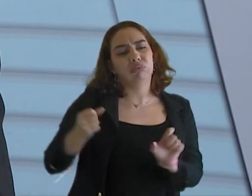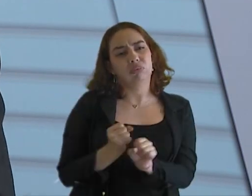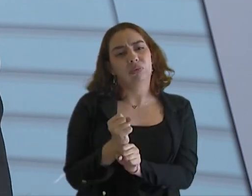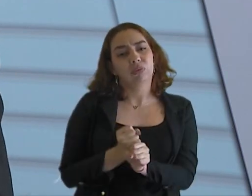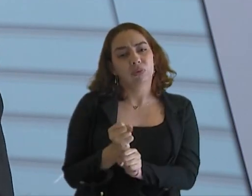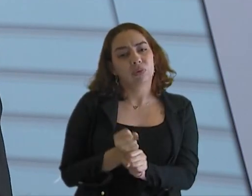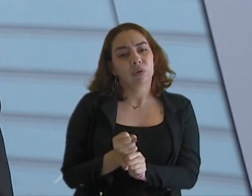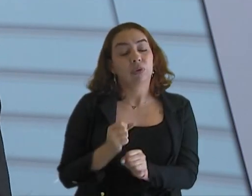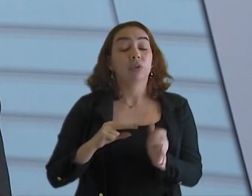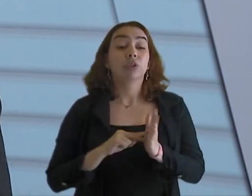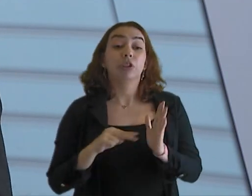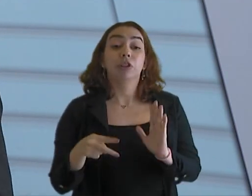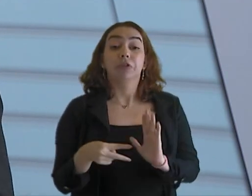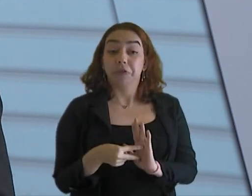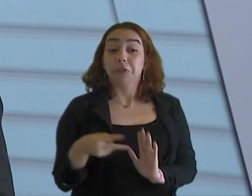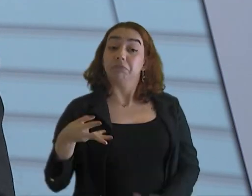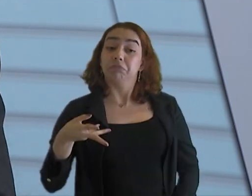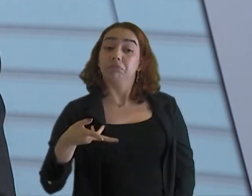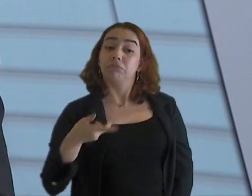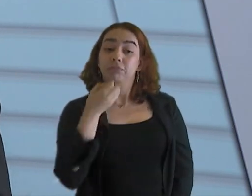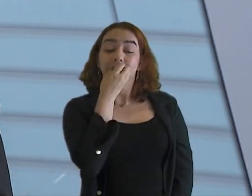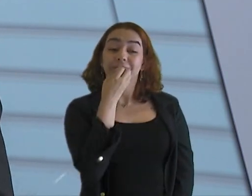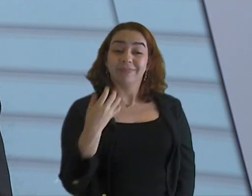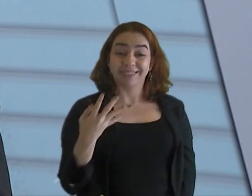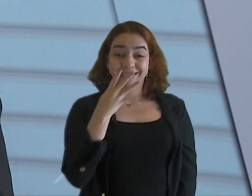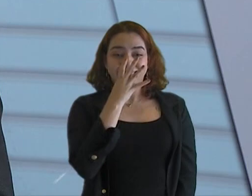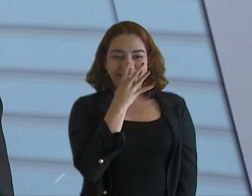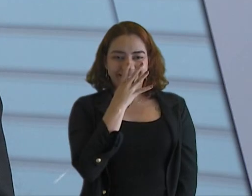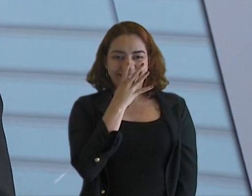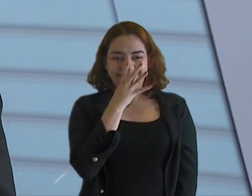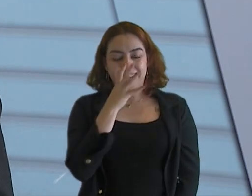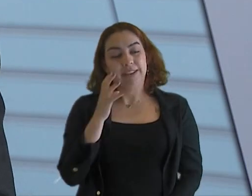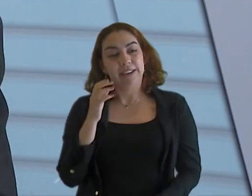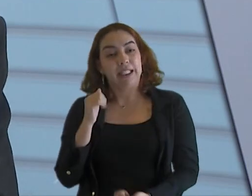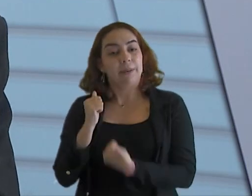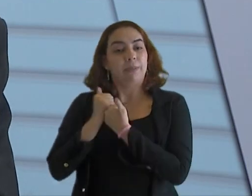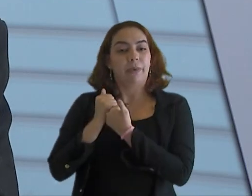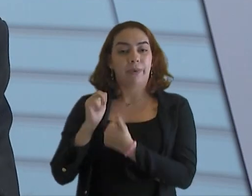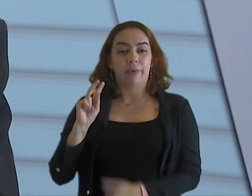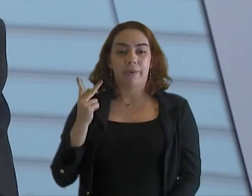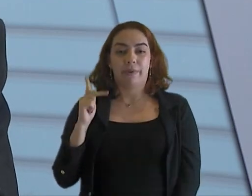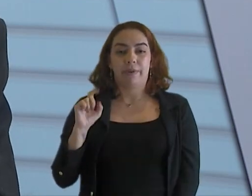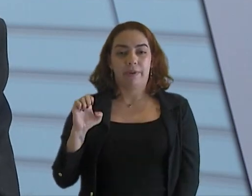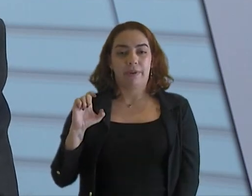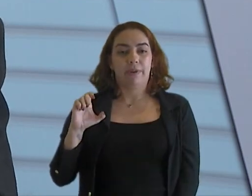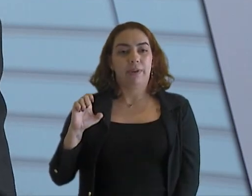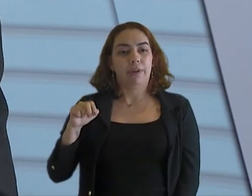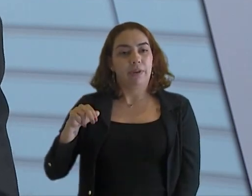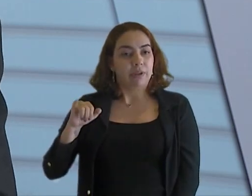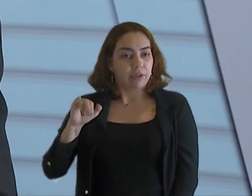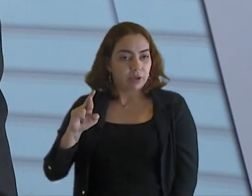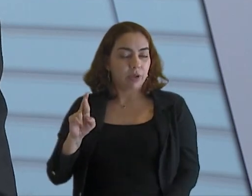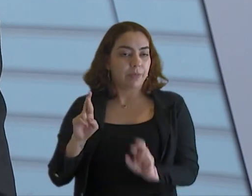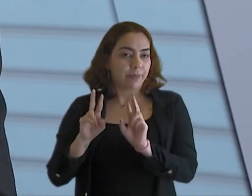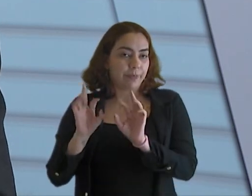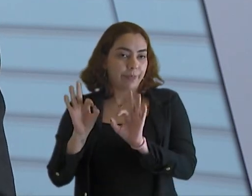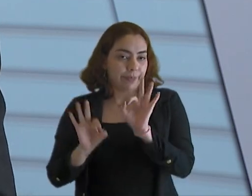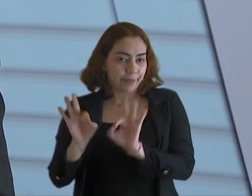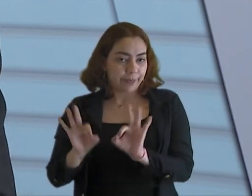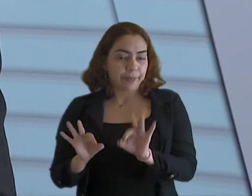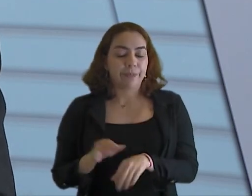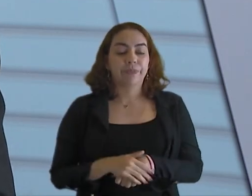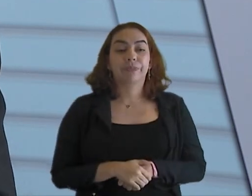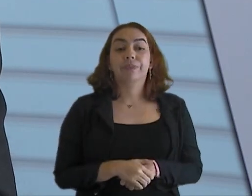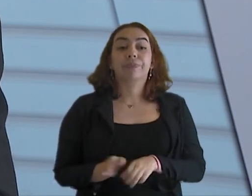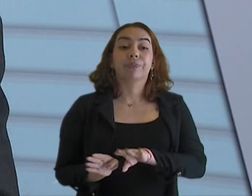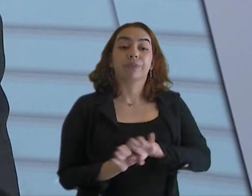o programa tem alguma qualidade. E com a produção da Eleni. E eu noto, durante esse período, que eu já acompanhei muitas questões, que o